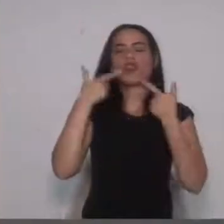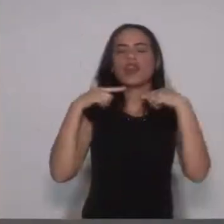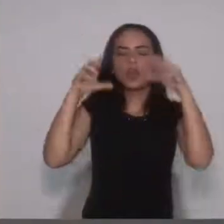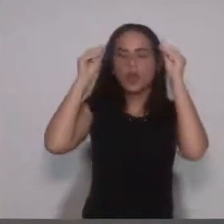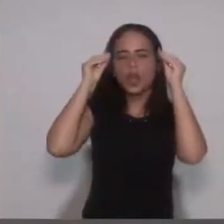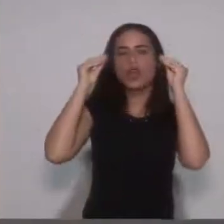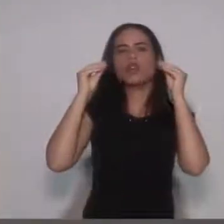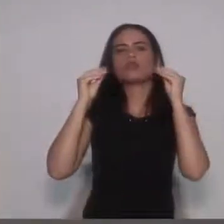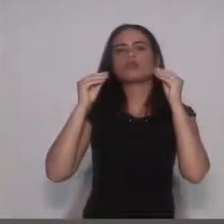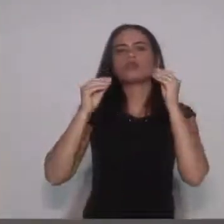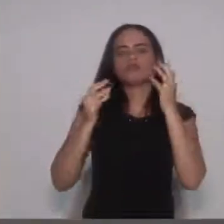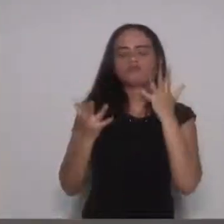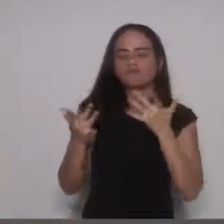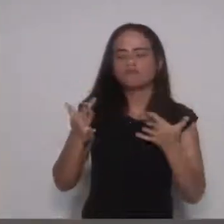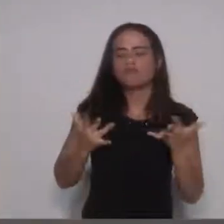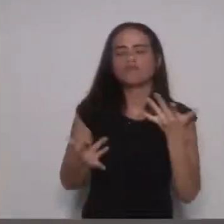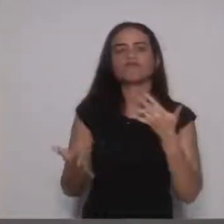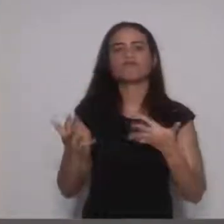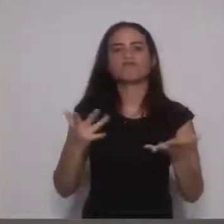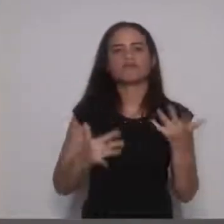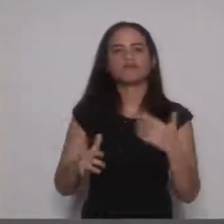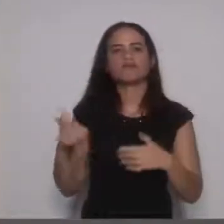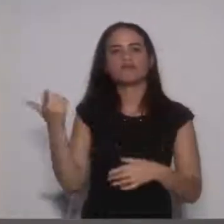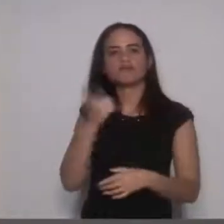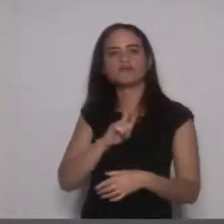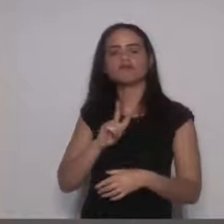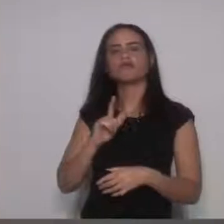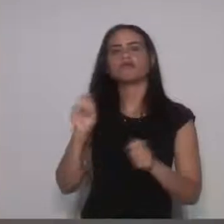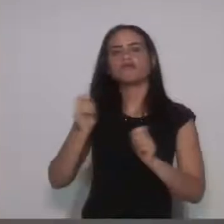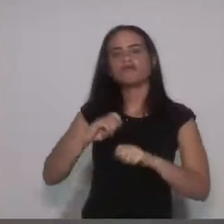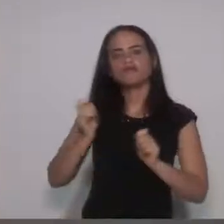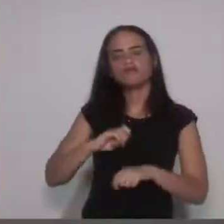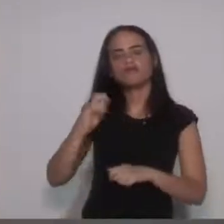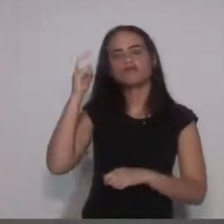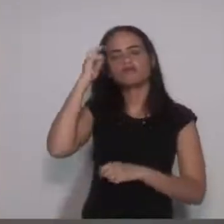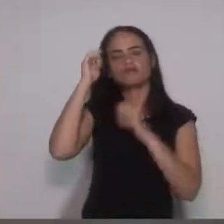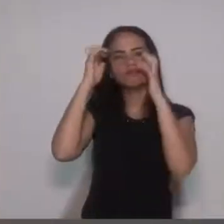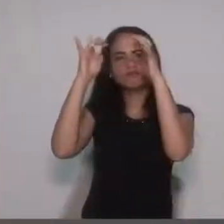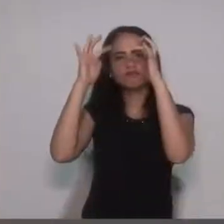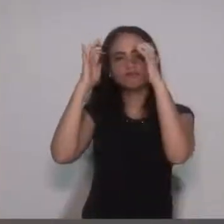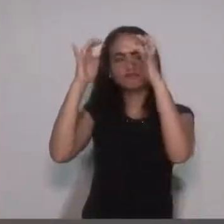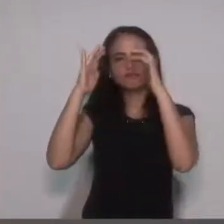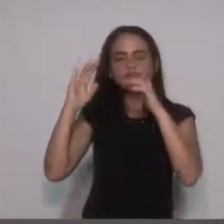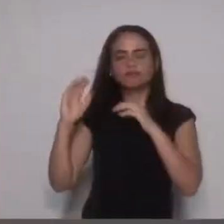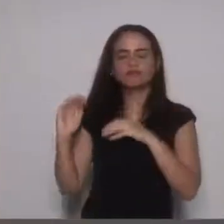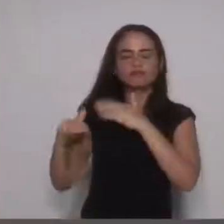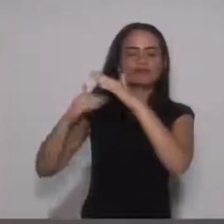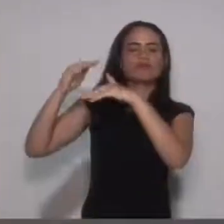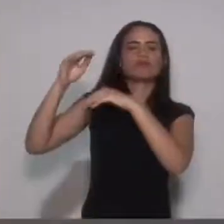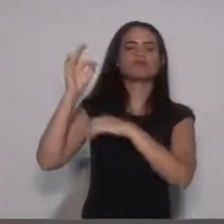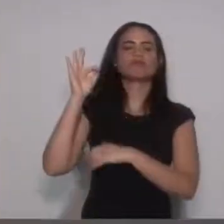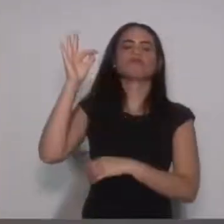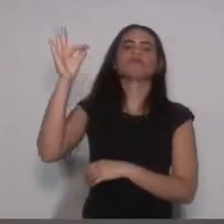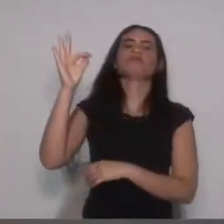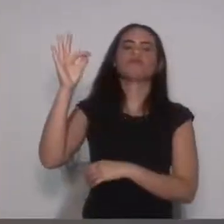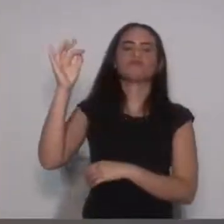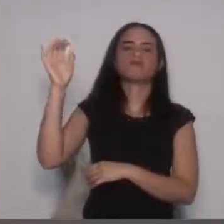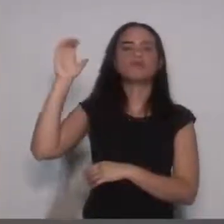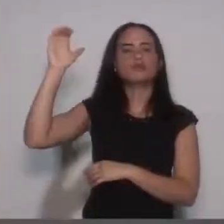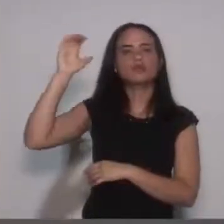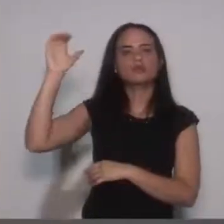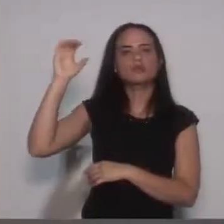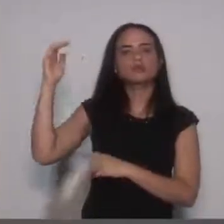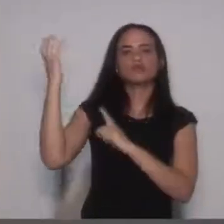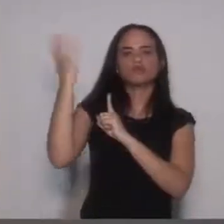é nessa fase que a criança alcança grande parte do potencial mental que terá quando adulto. É nesse período que os cuidados e as influências afetivas